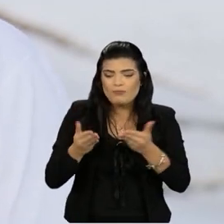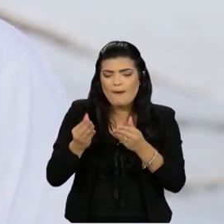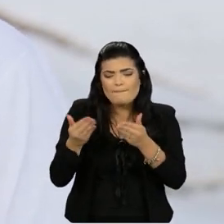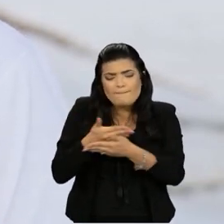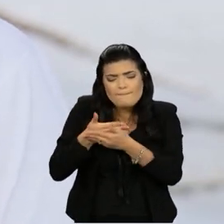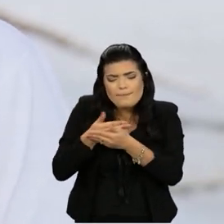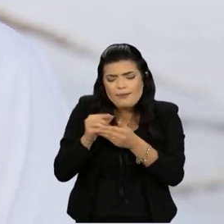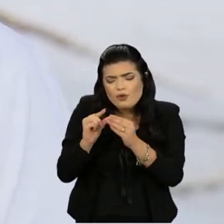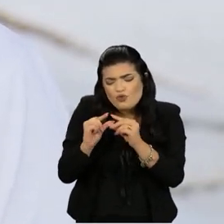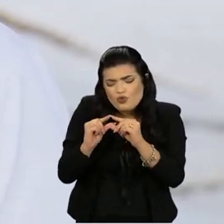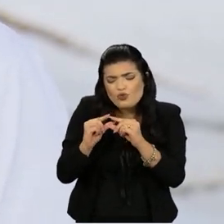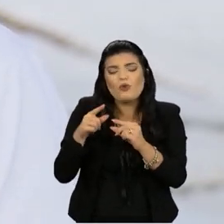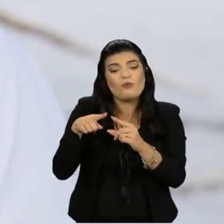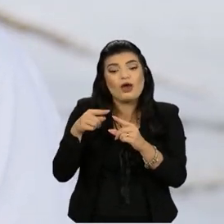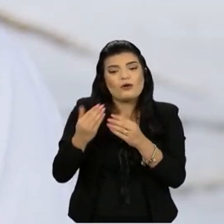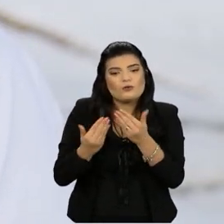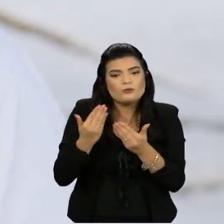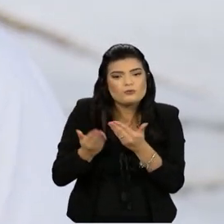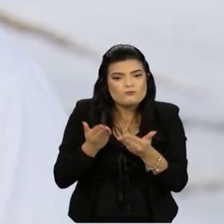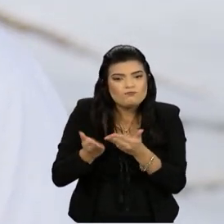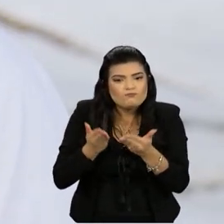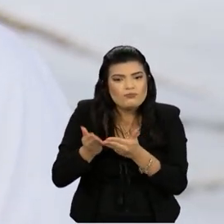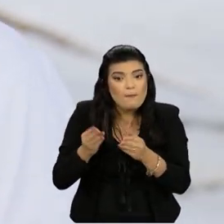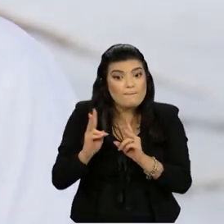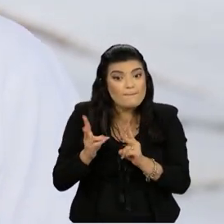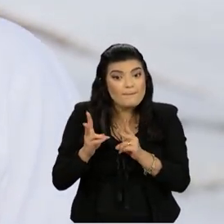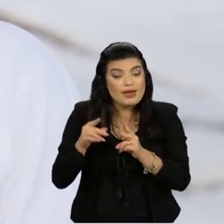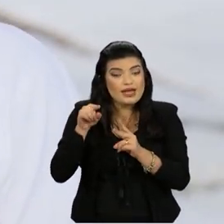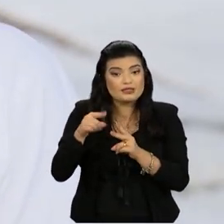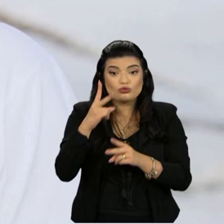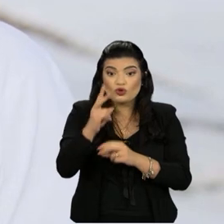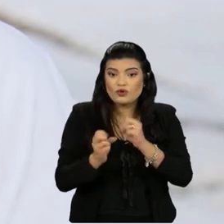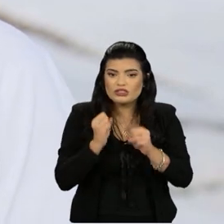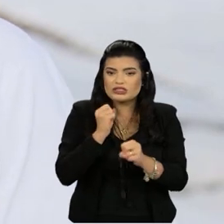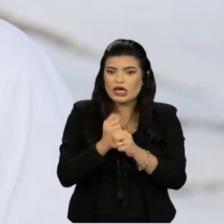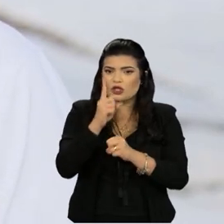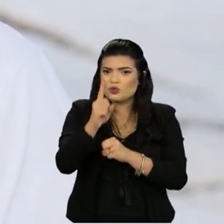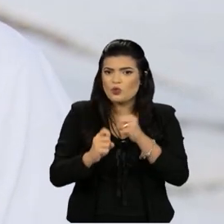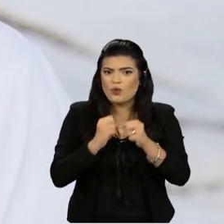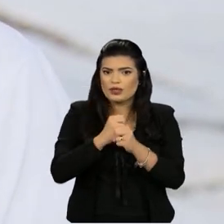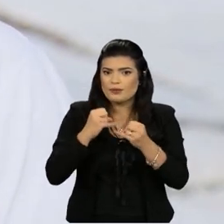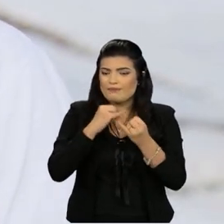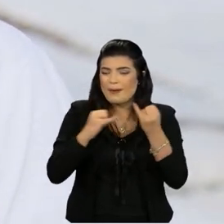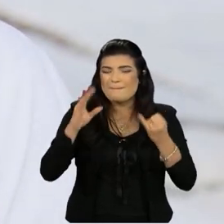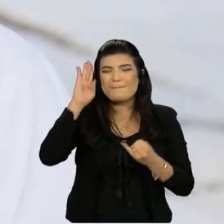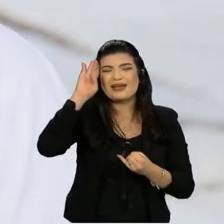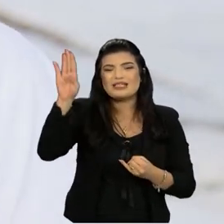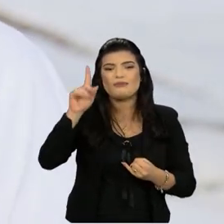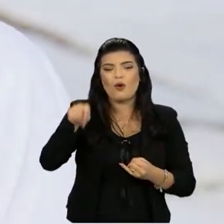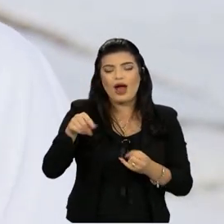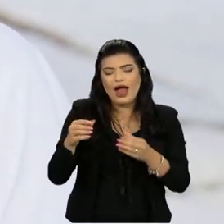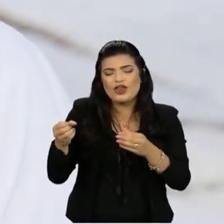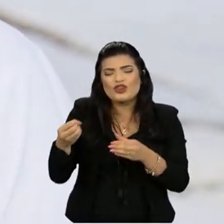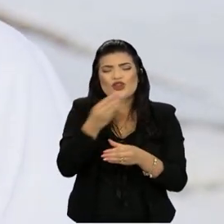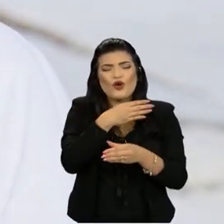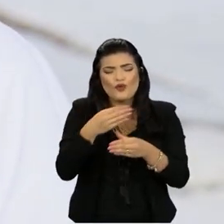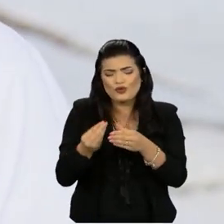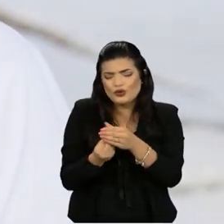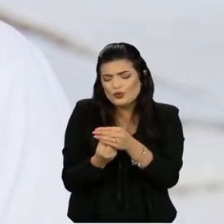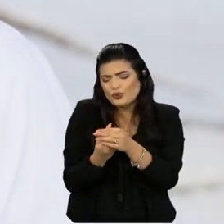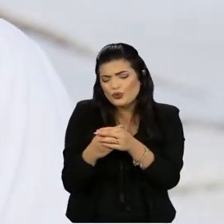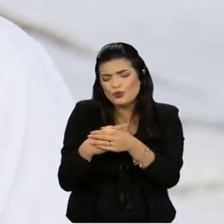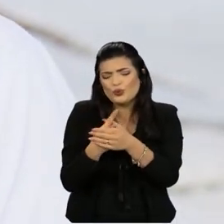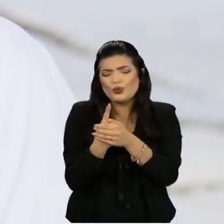ano, um ano e meio, até dois anos na produção do mesmo pé, o fundamental é a muda. Então a gente tem que focar na muda sempre